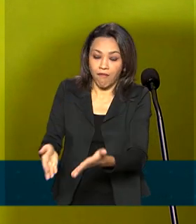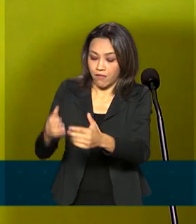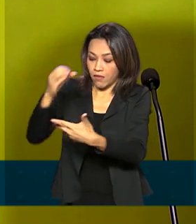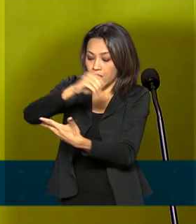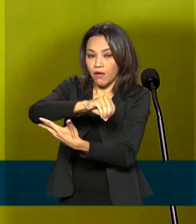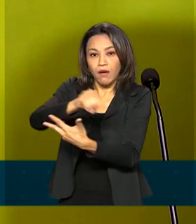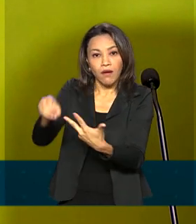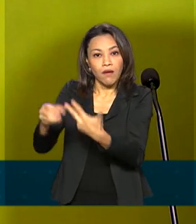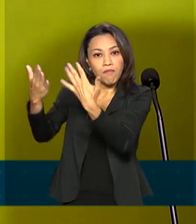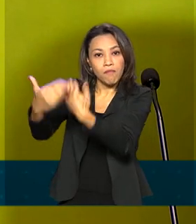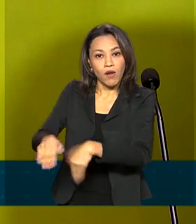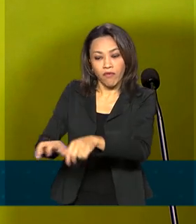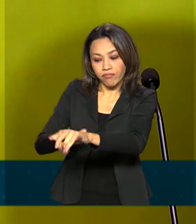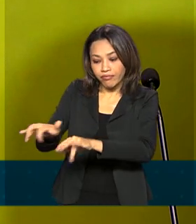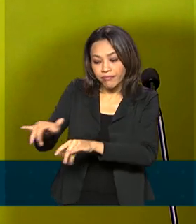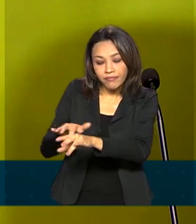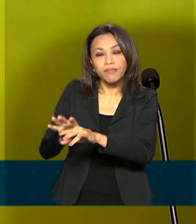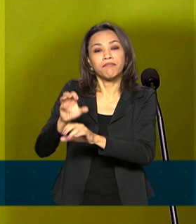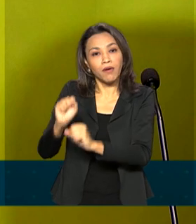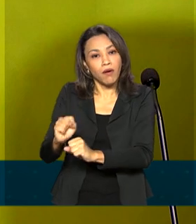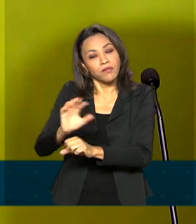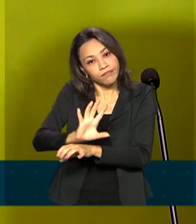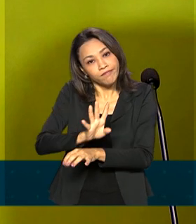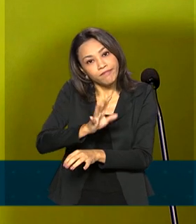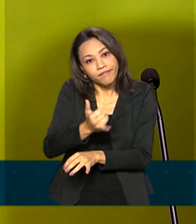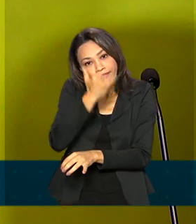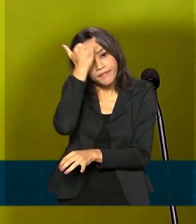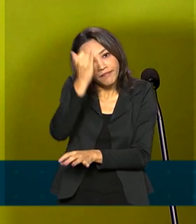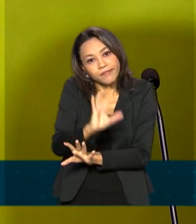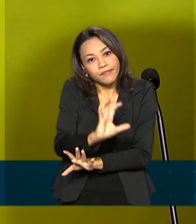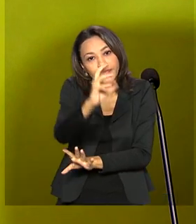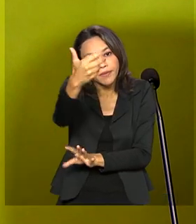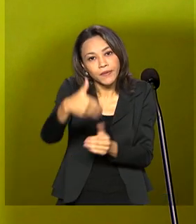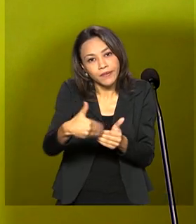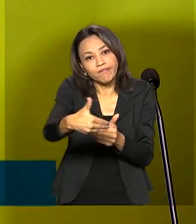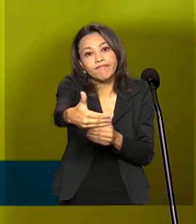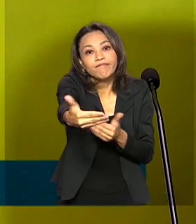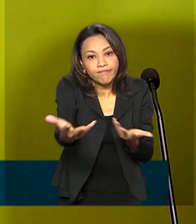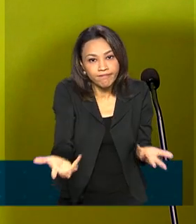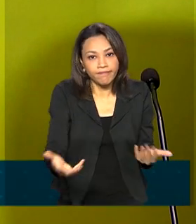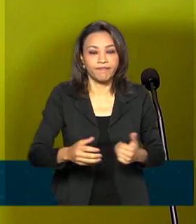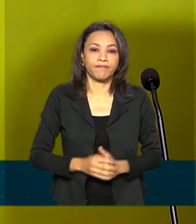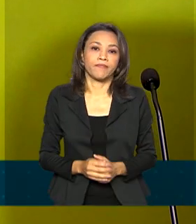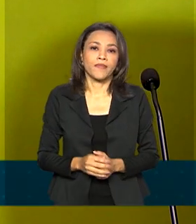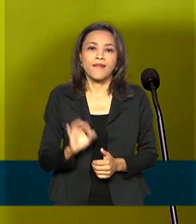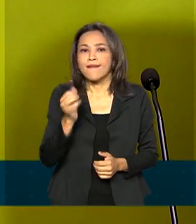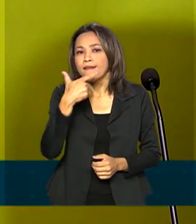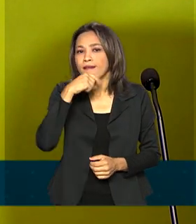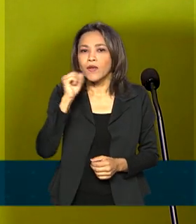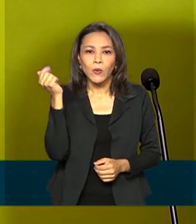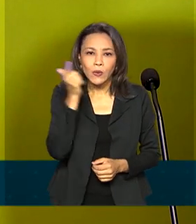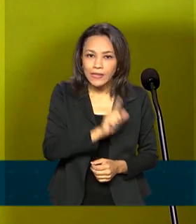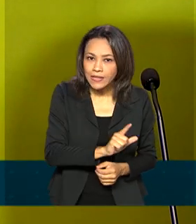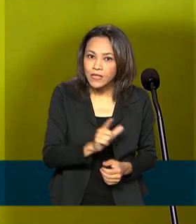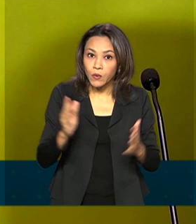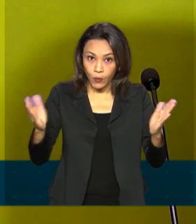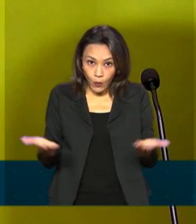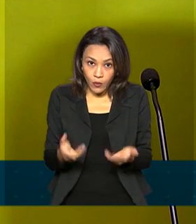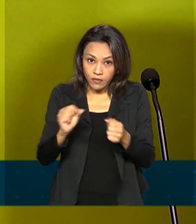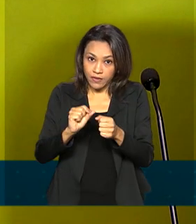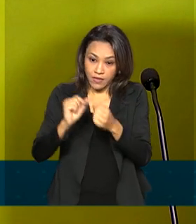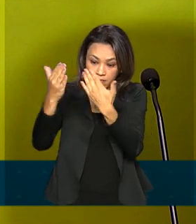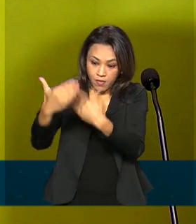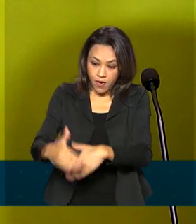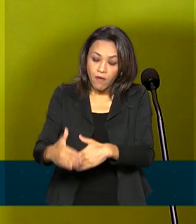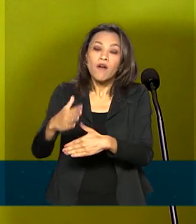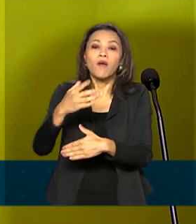está sujeito a obstáculos, a empecilhos. Quem não conseguiu fazer a prova hoje, pode fazer